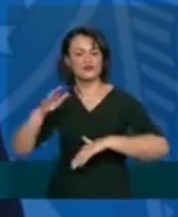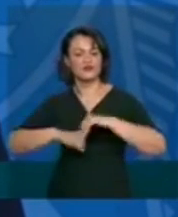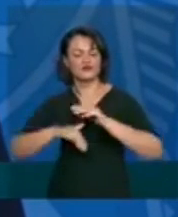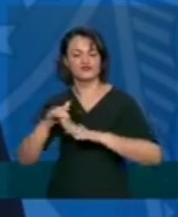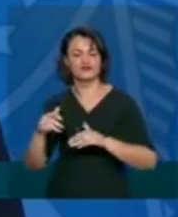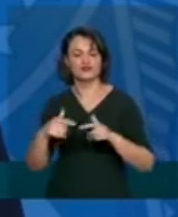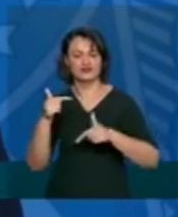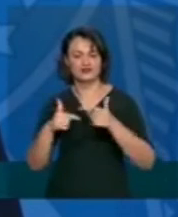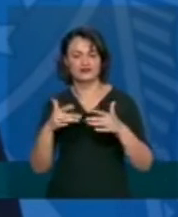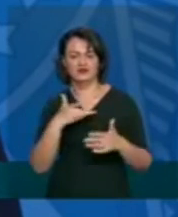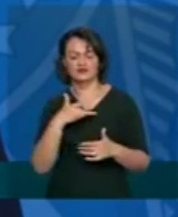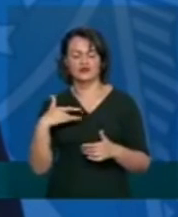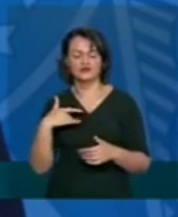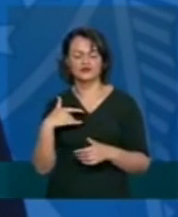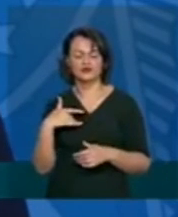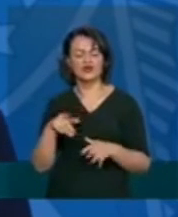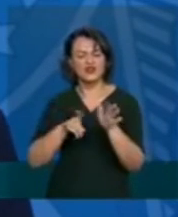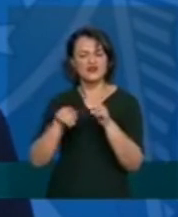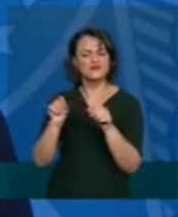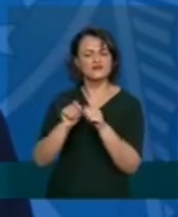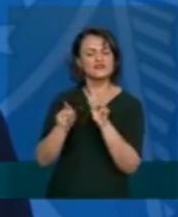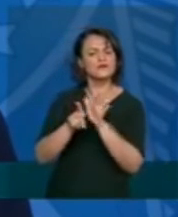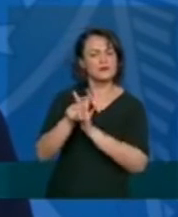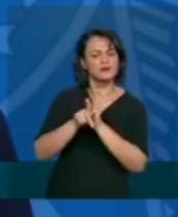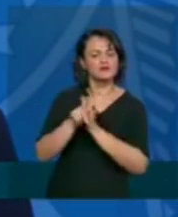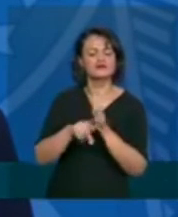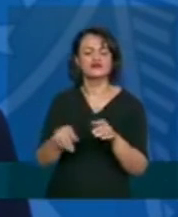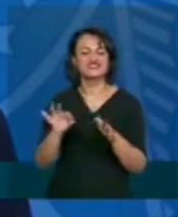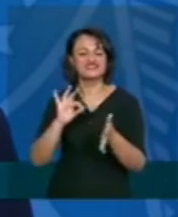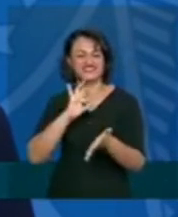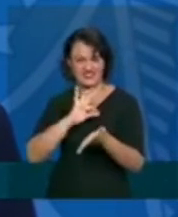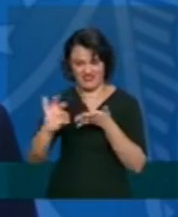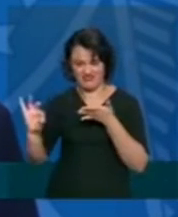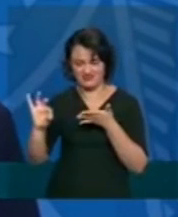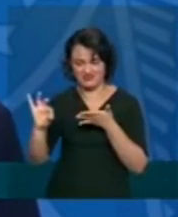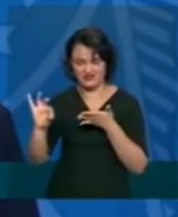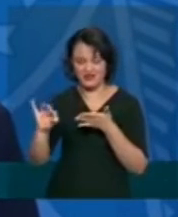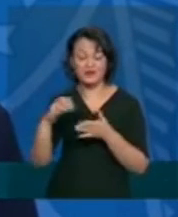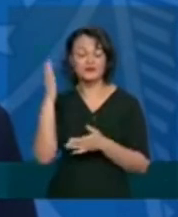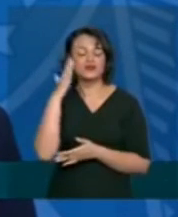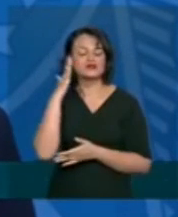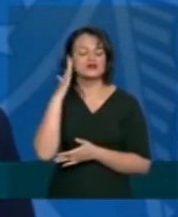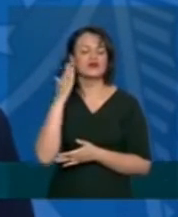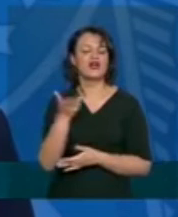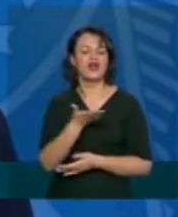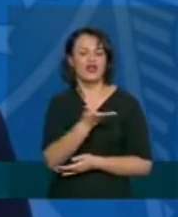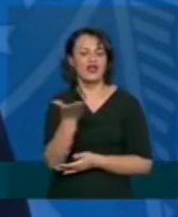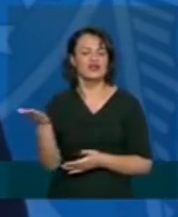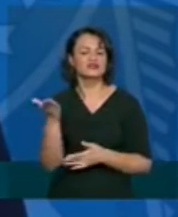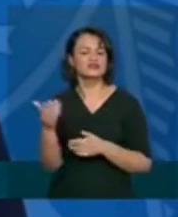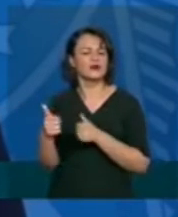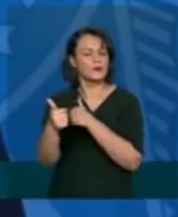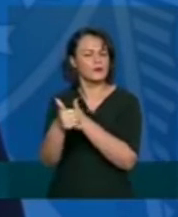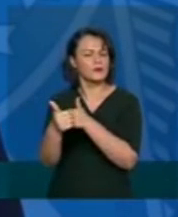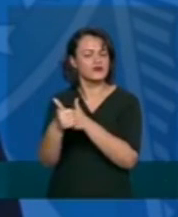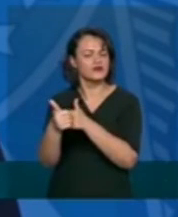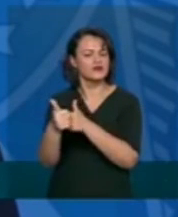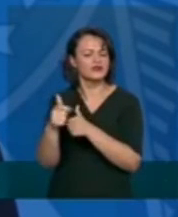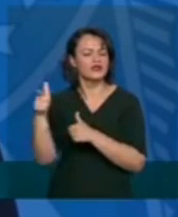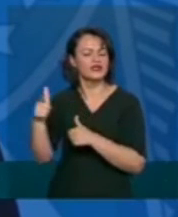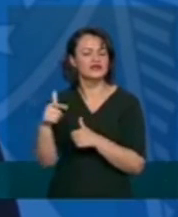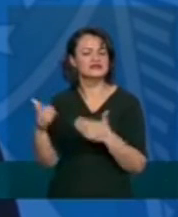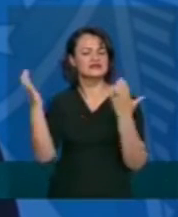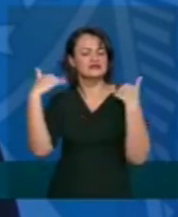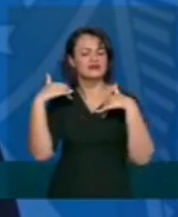pesquisa para todos os profissionais para que nesse cadastramento da pesquisa nós possamos acompanhar durante toda a pandemia a